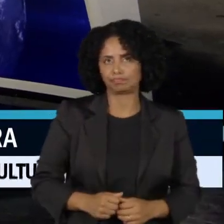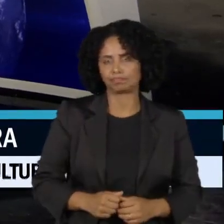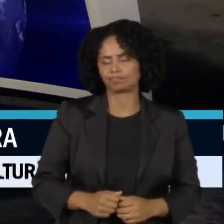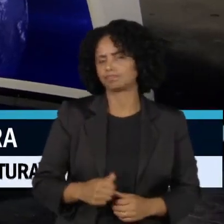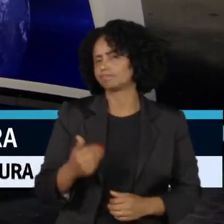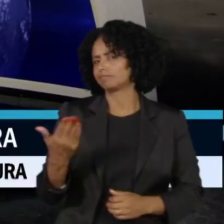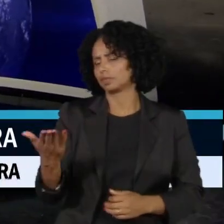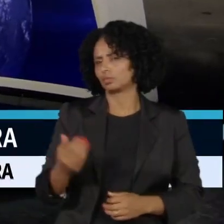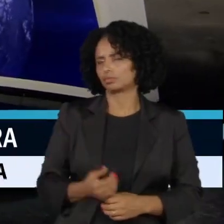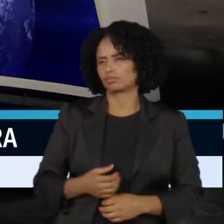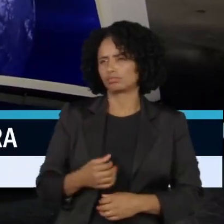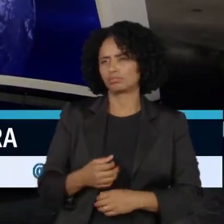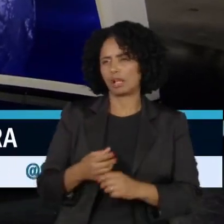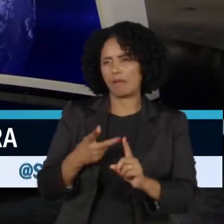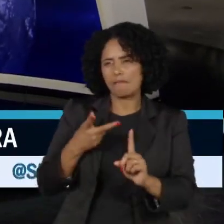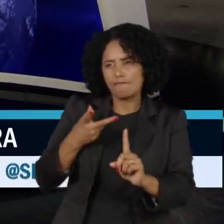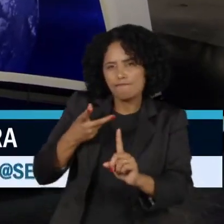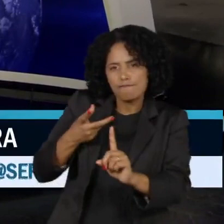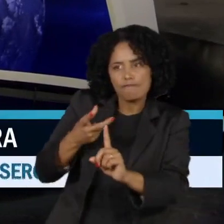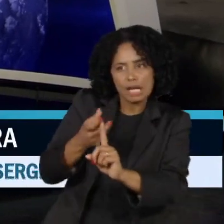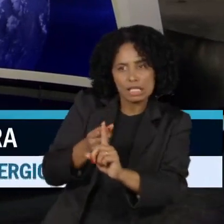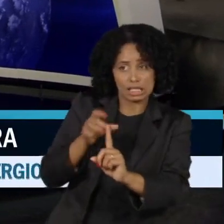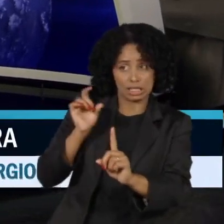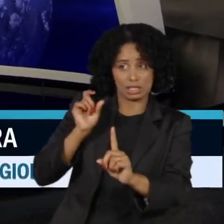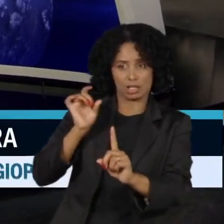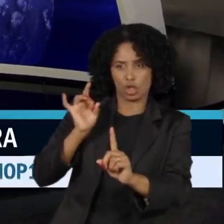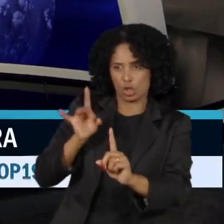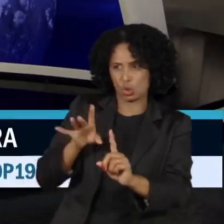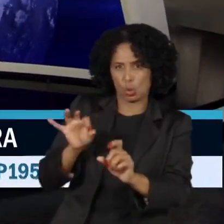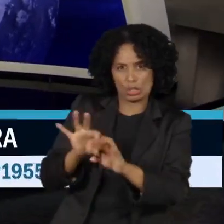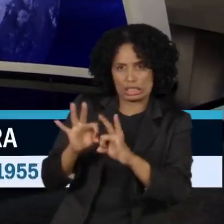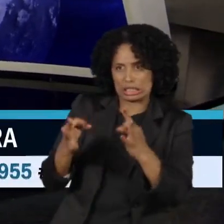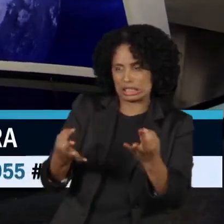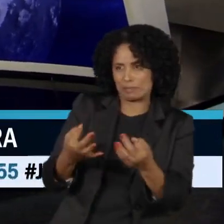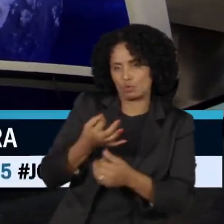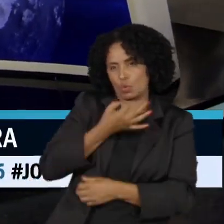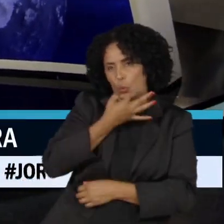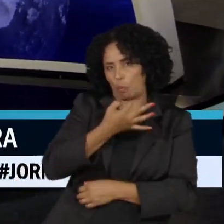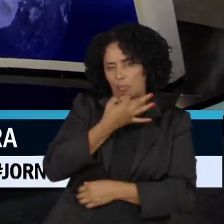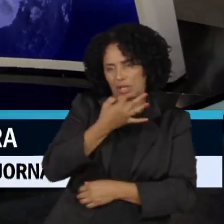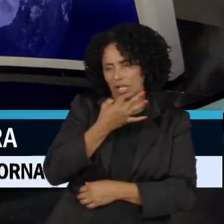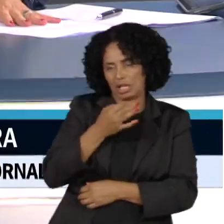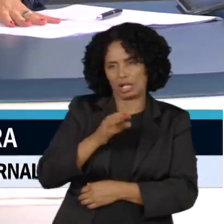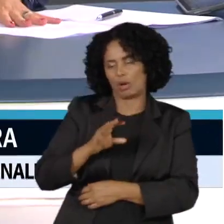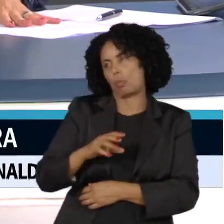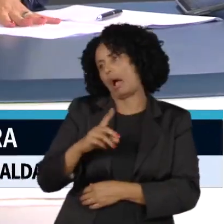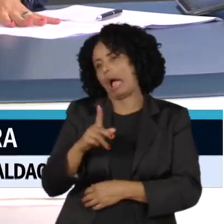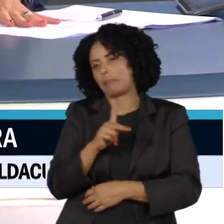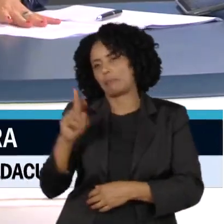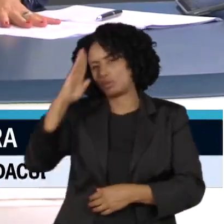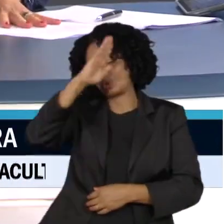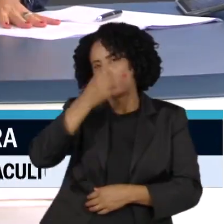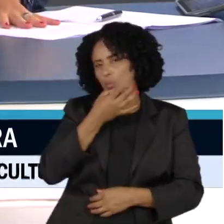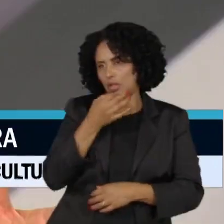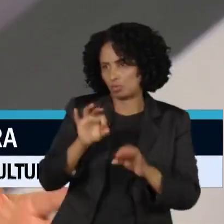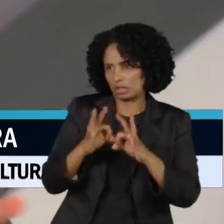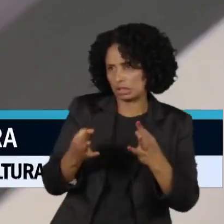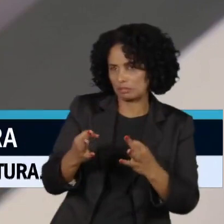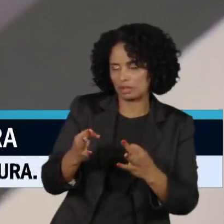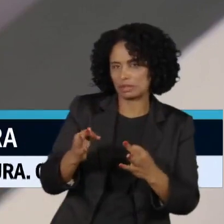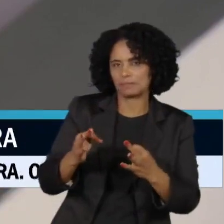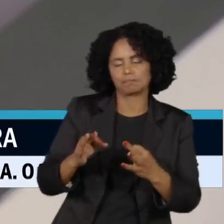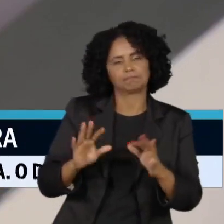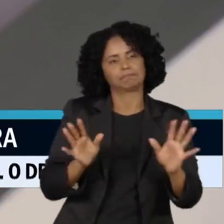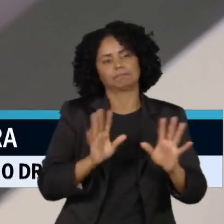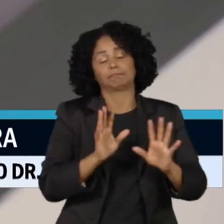da vacina, não é só, não se trata de uma simples opinião, é posicionamento de um chefe de Estado, isso tem peso, não é? Um